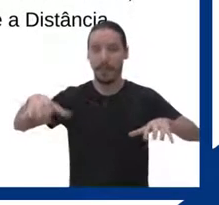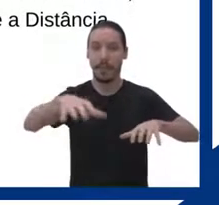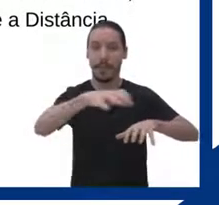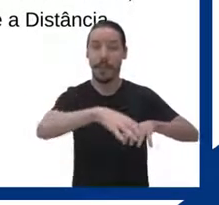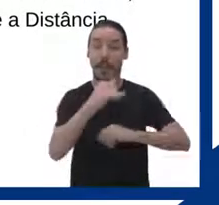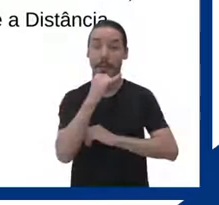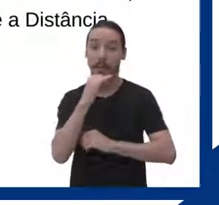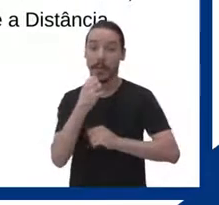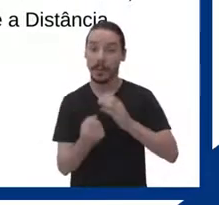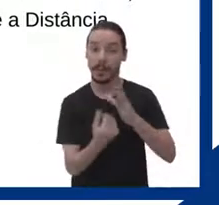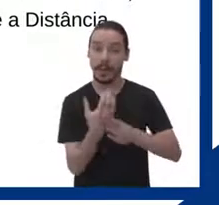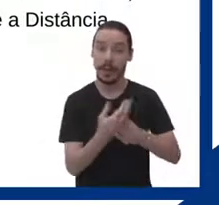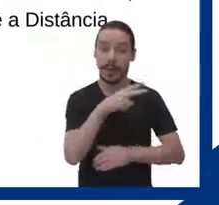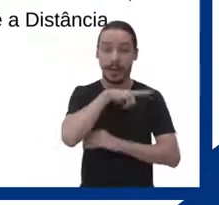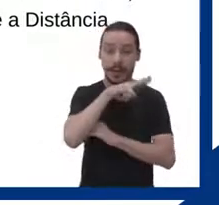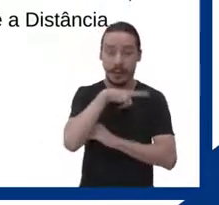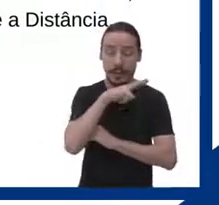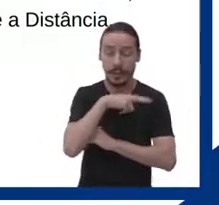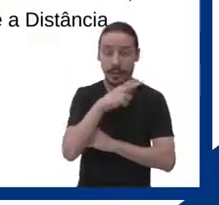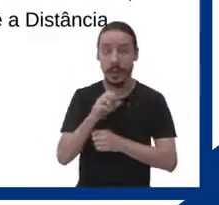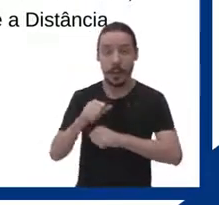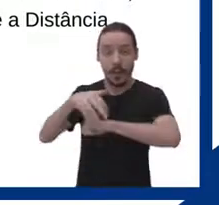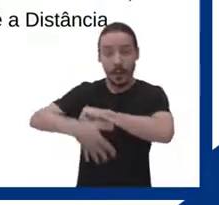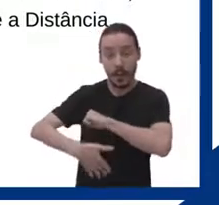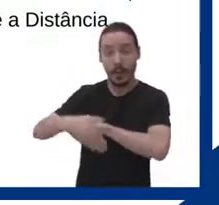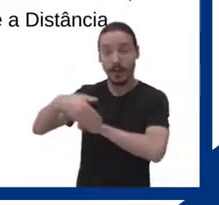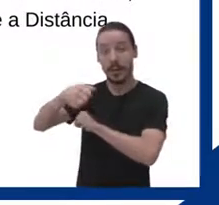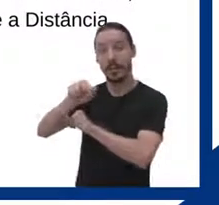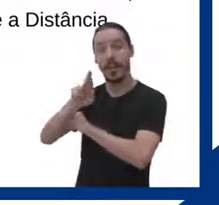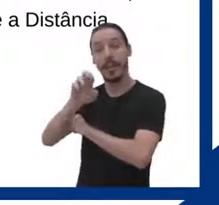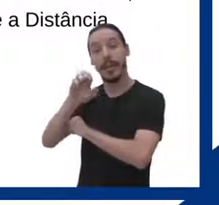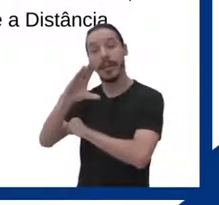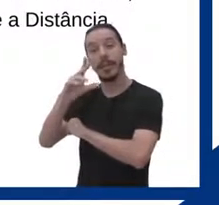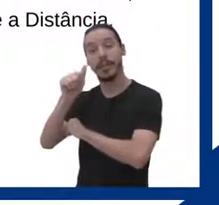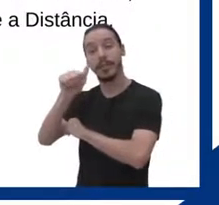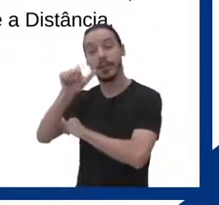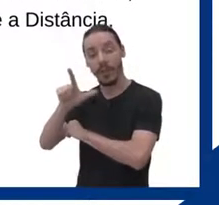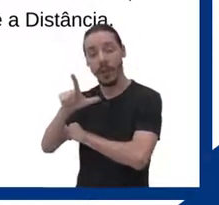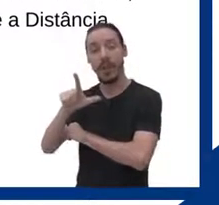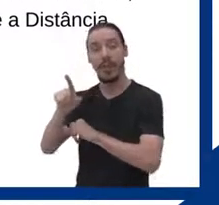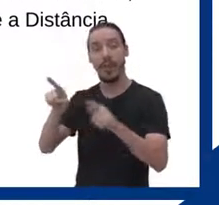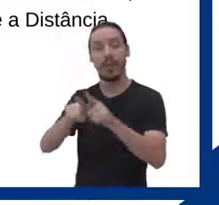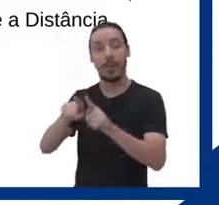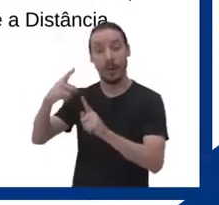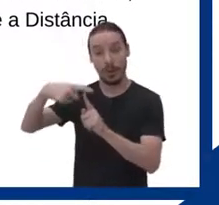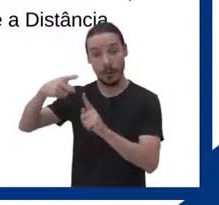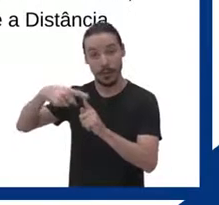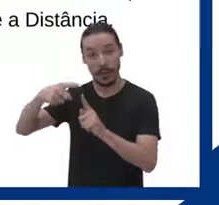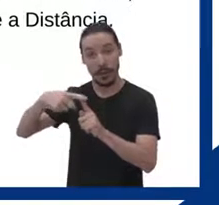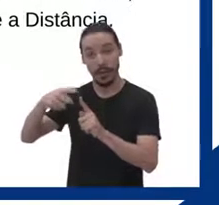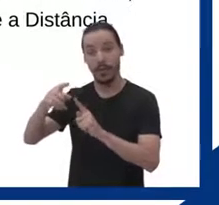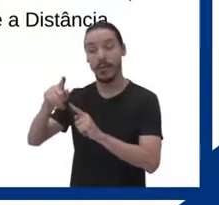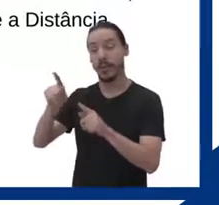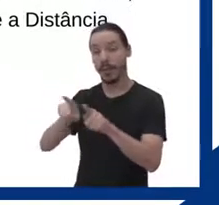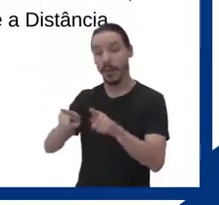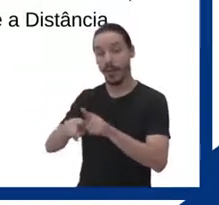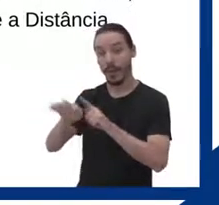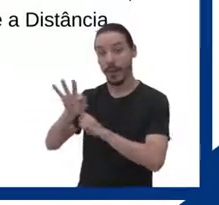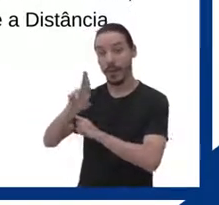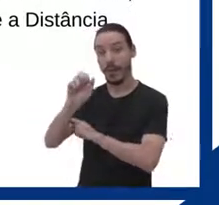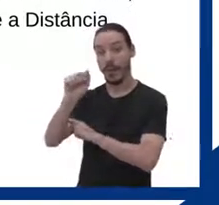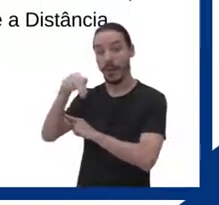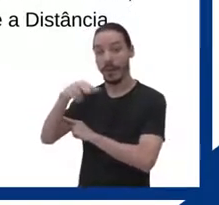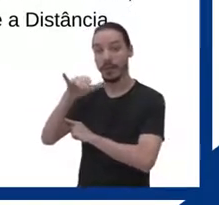isoladas, criada em Cascavel, Foz do Iguaçu, Marechal Cândido Rondon, Toledo e Francisco Beltrão.